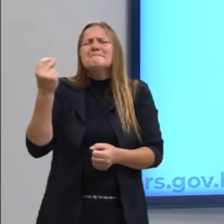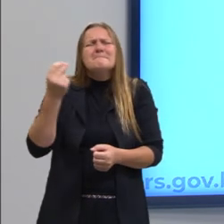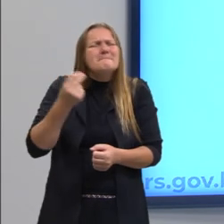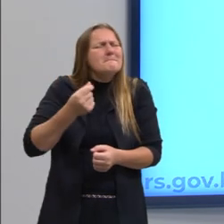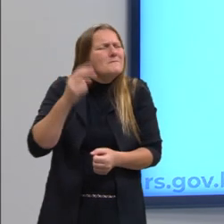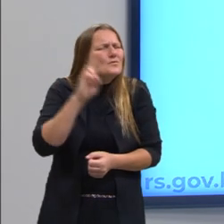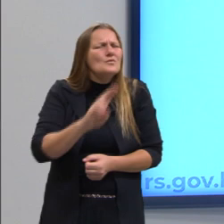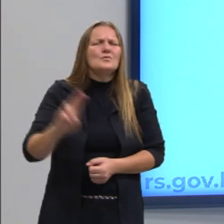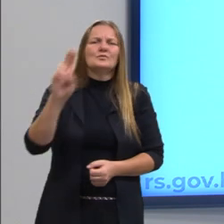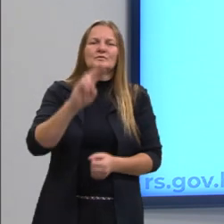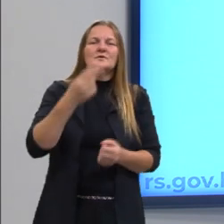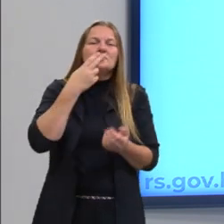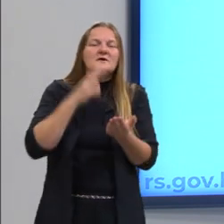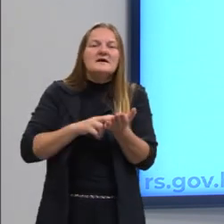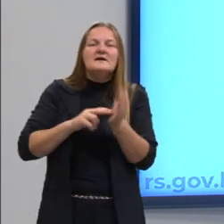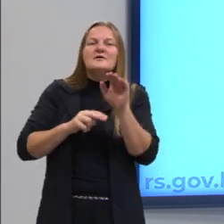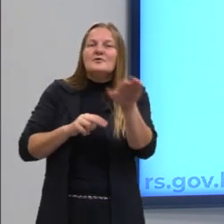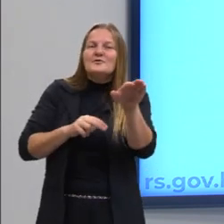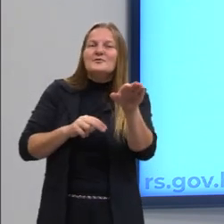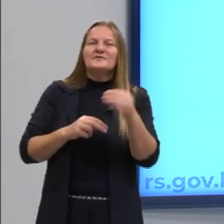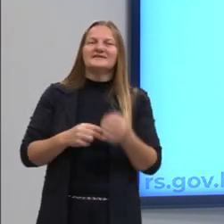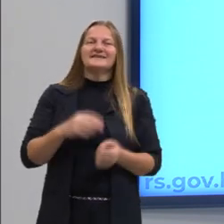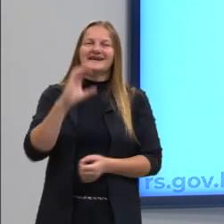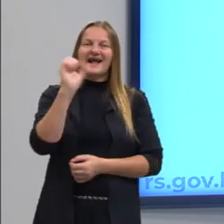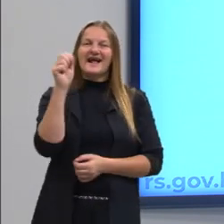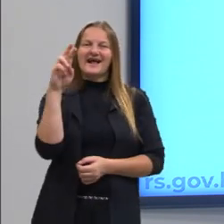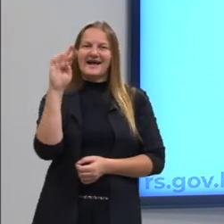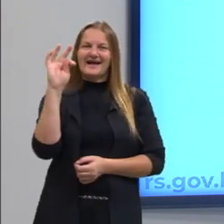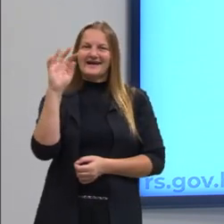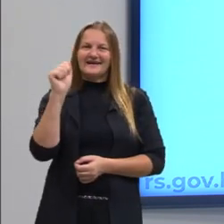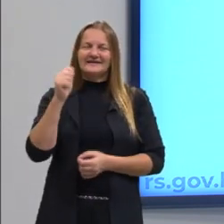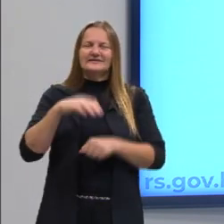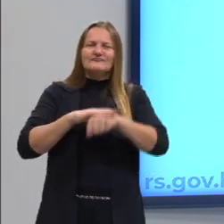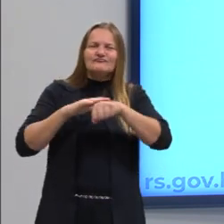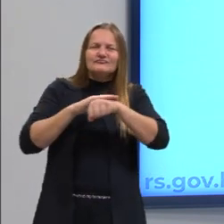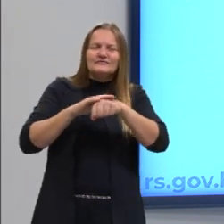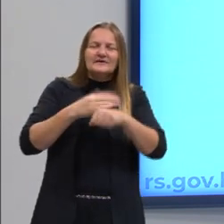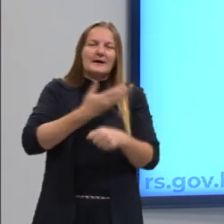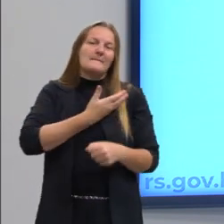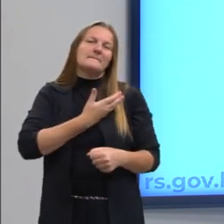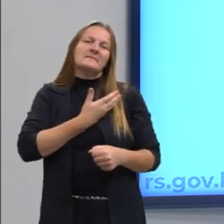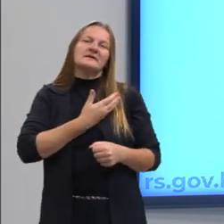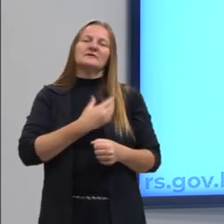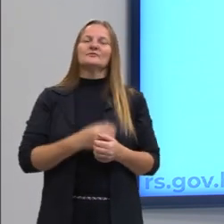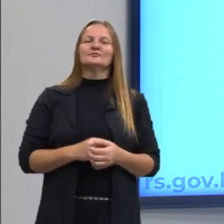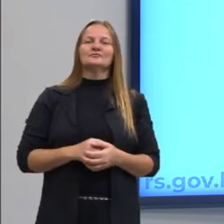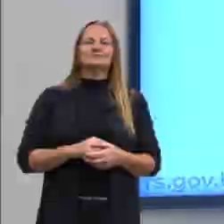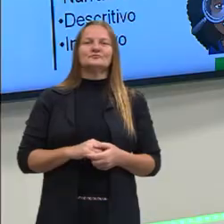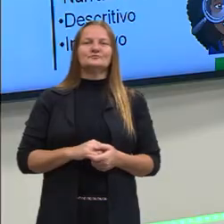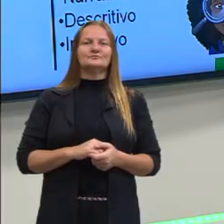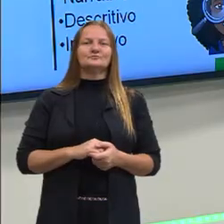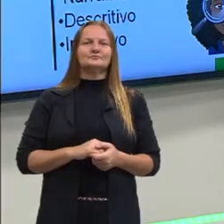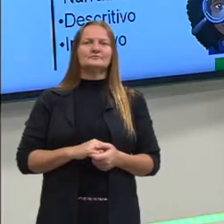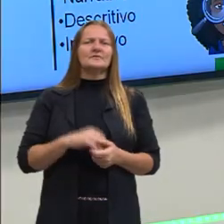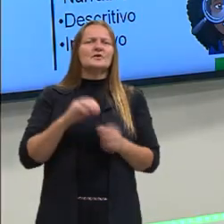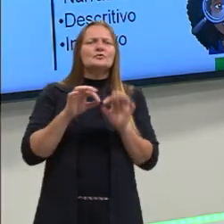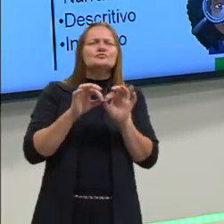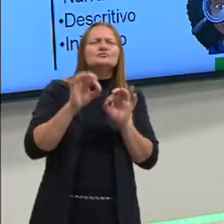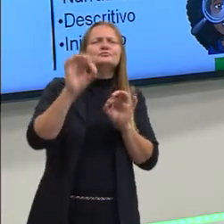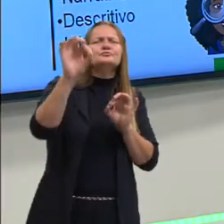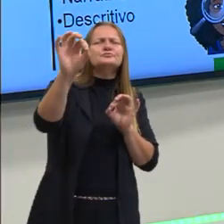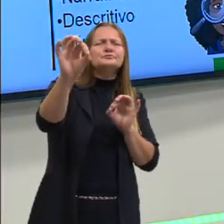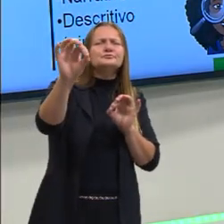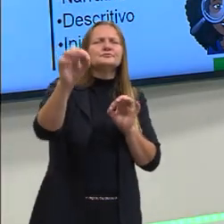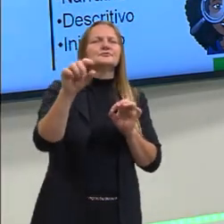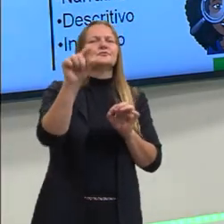A carta, a carta pessoal, para falar com os amigos, que estavam longe, talvez, com